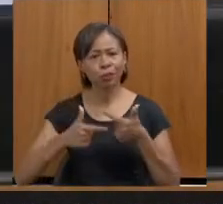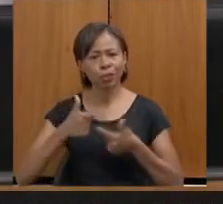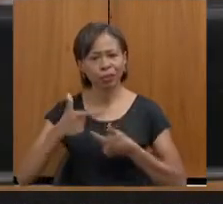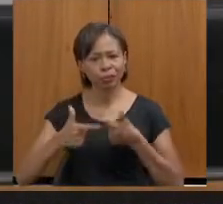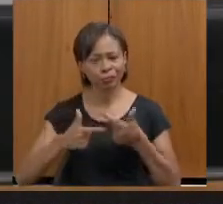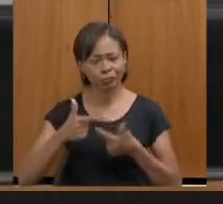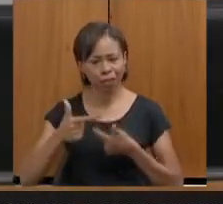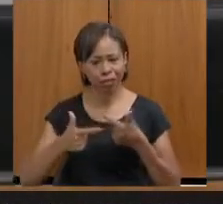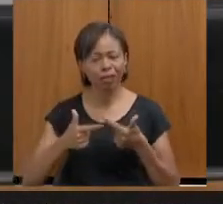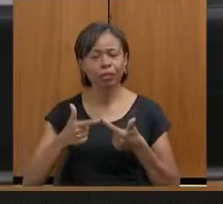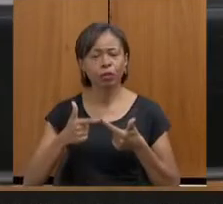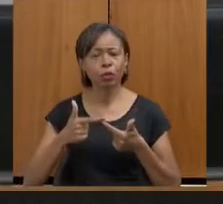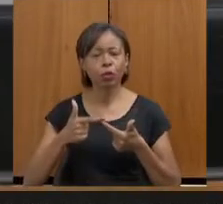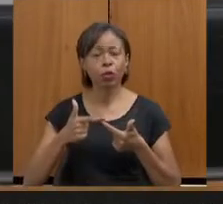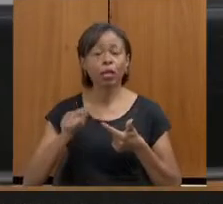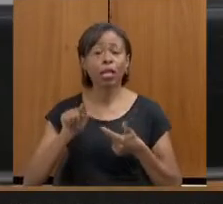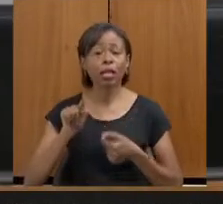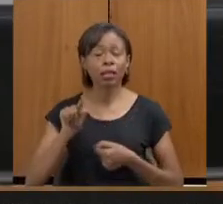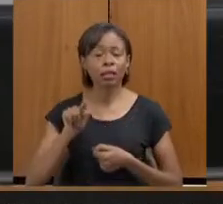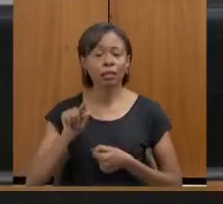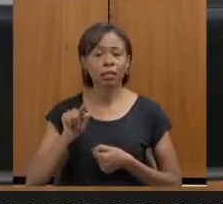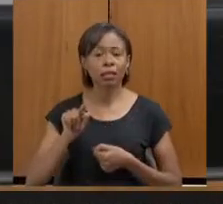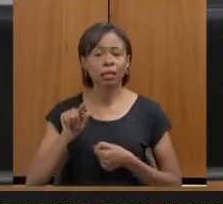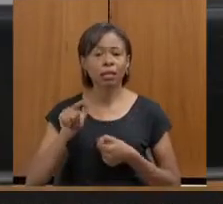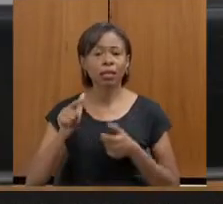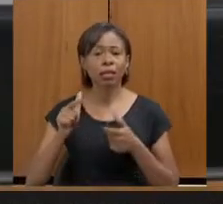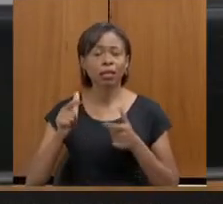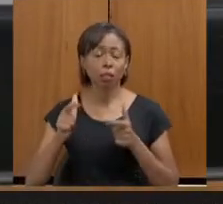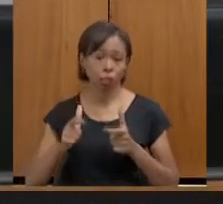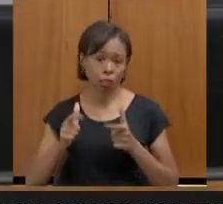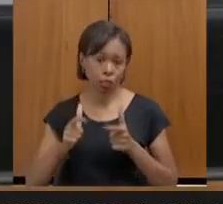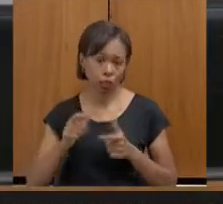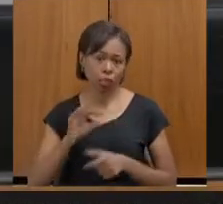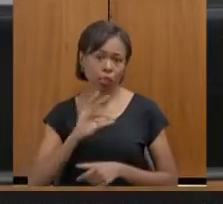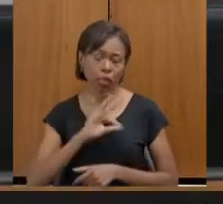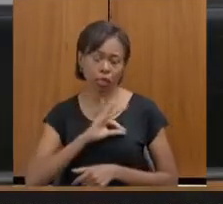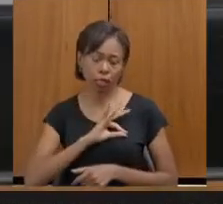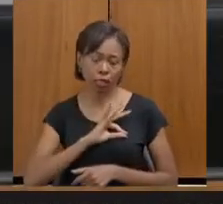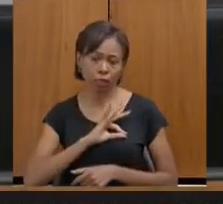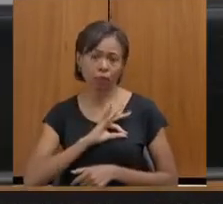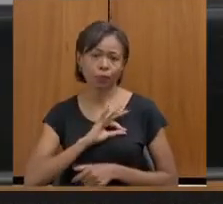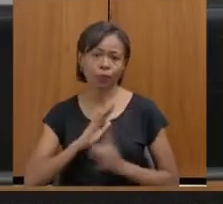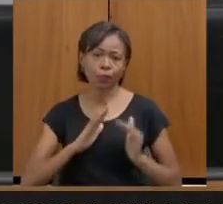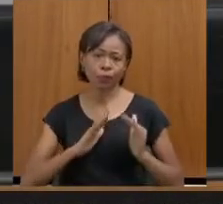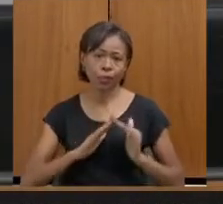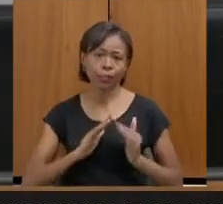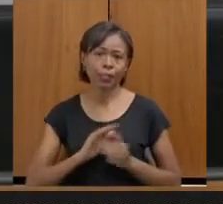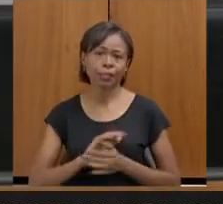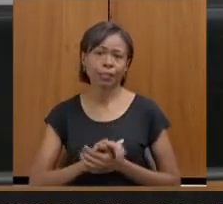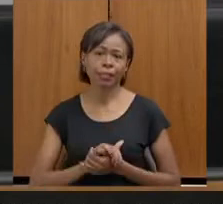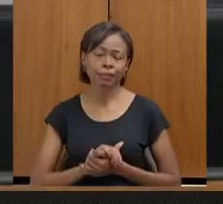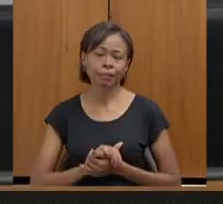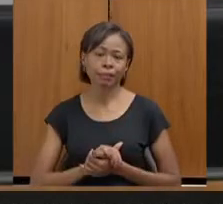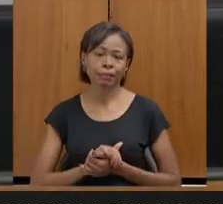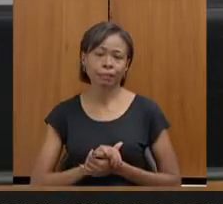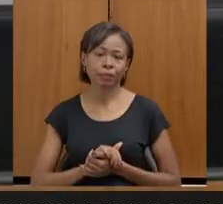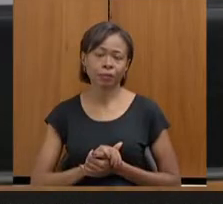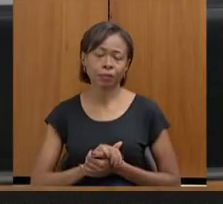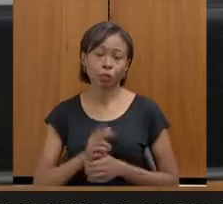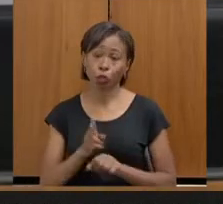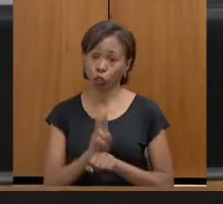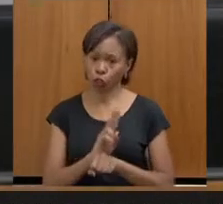também desenvolvido lá pela senhora, juntamente à chefia